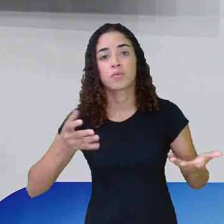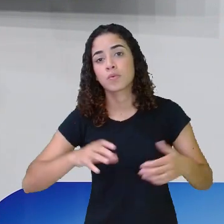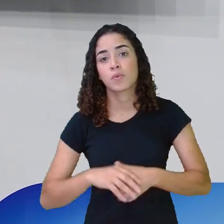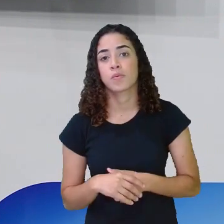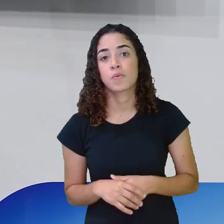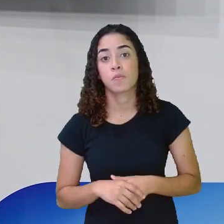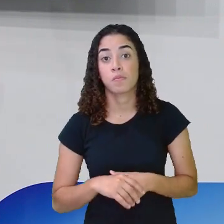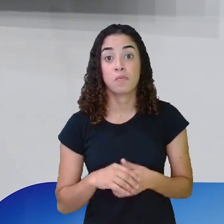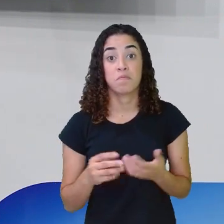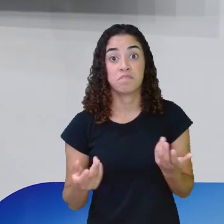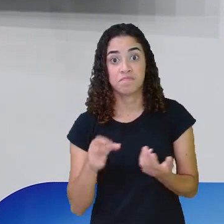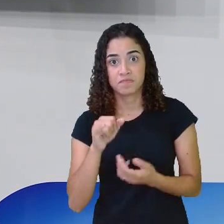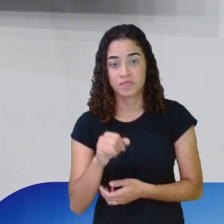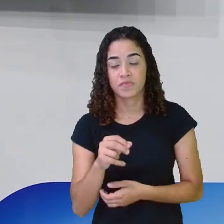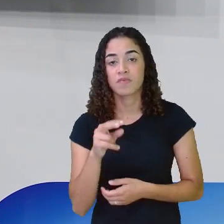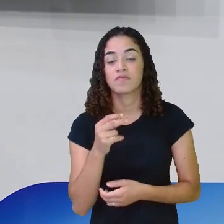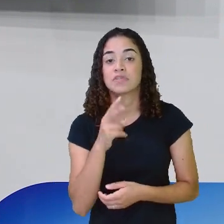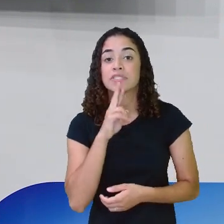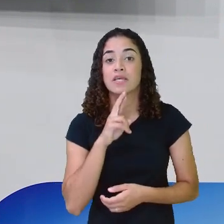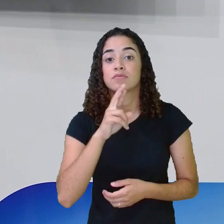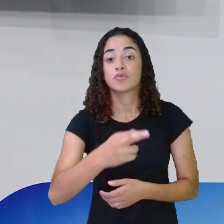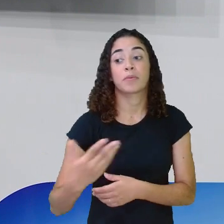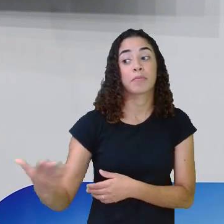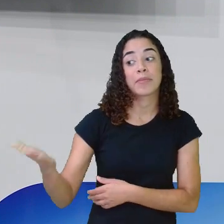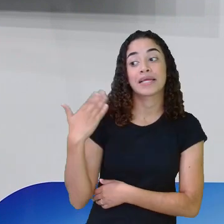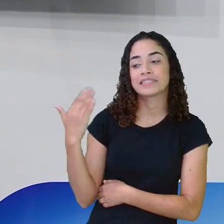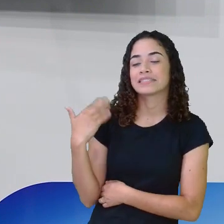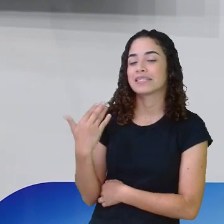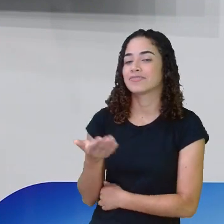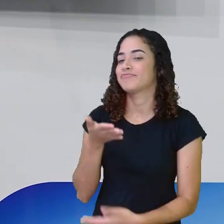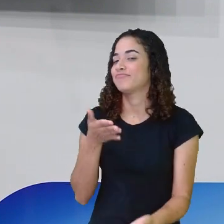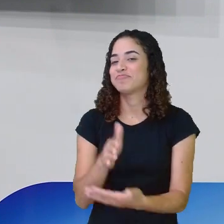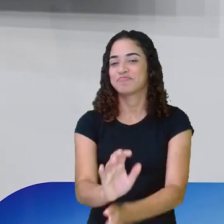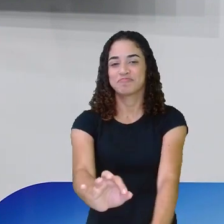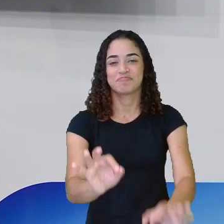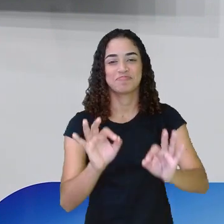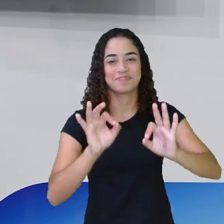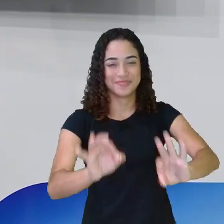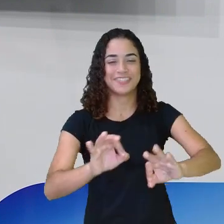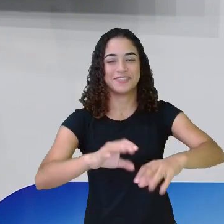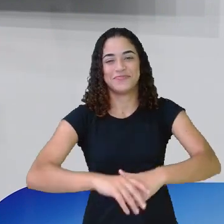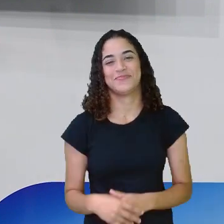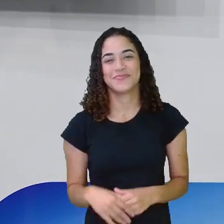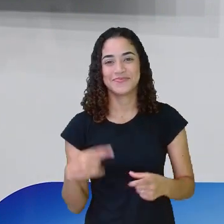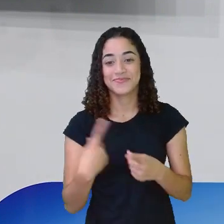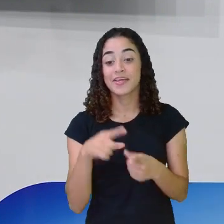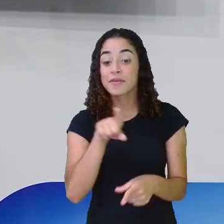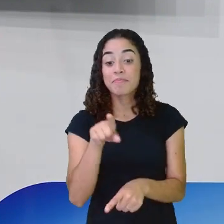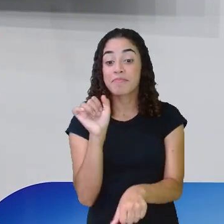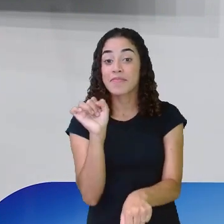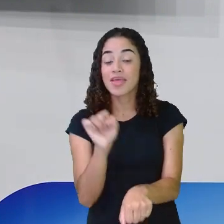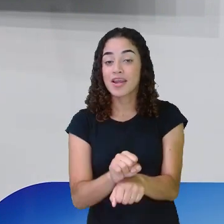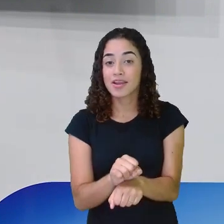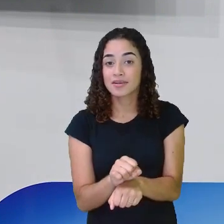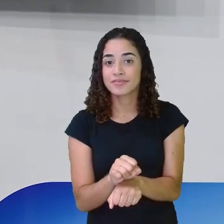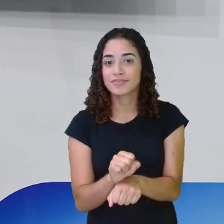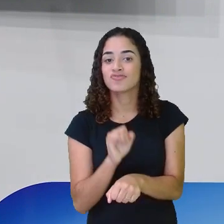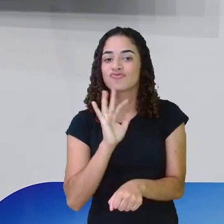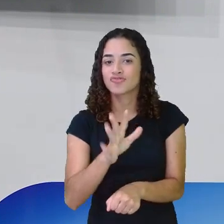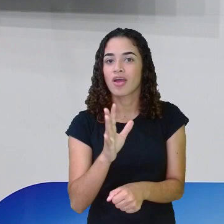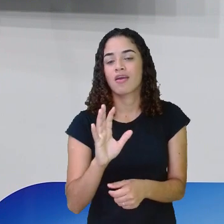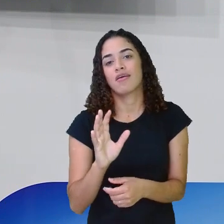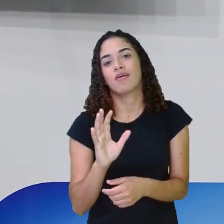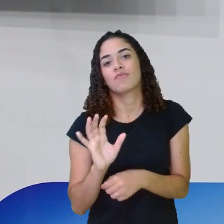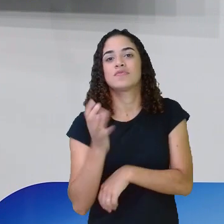Quem respondeu pretérito ou passado, acertou. Vejam, eles pararam. Isso já aconteceu.